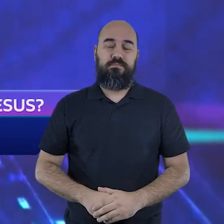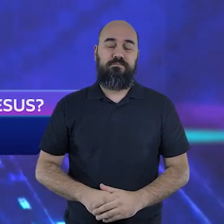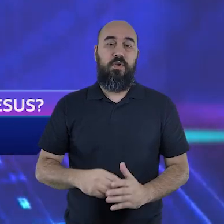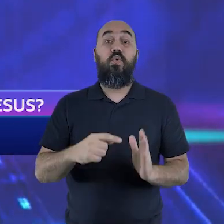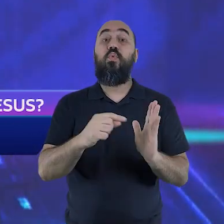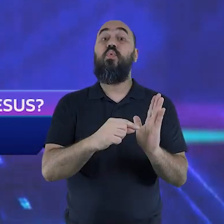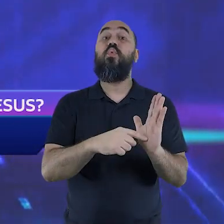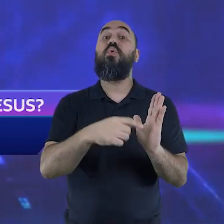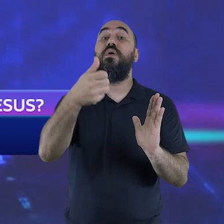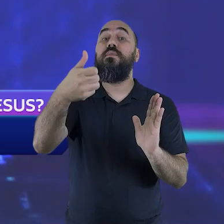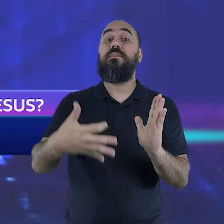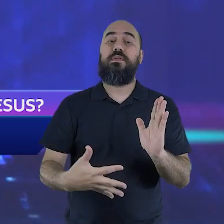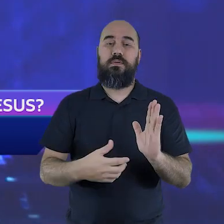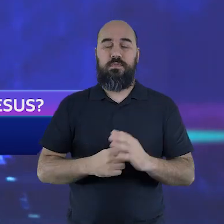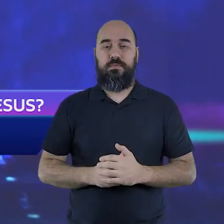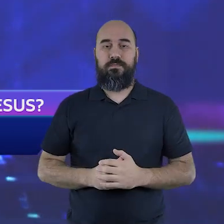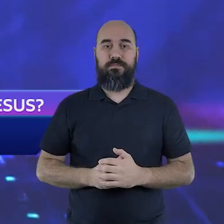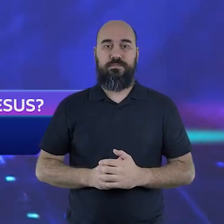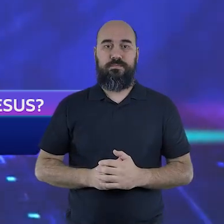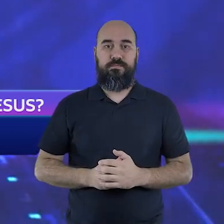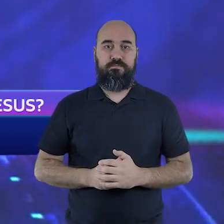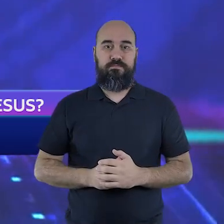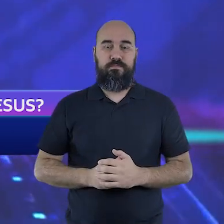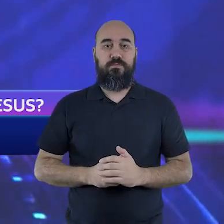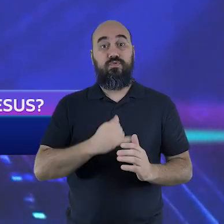do Senhor. Diz assim...